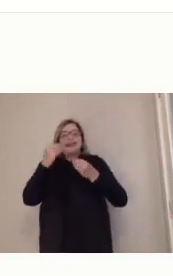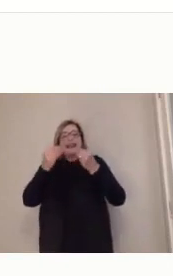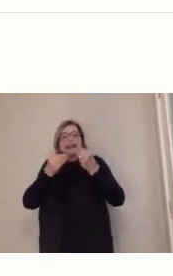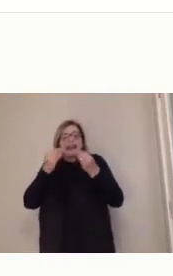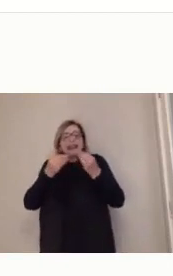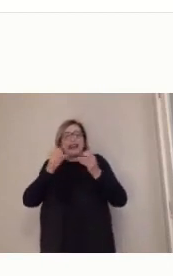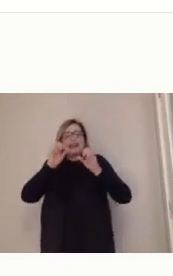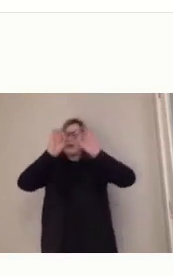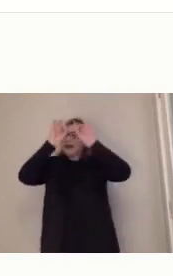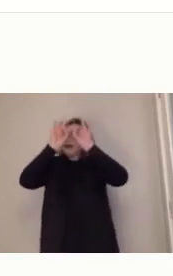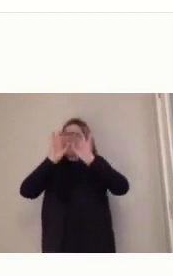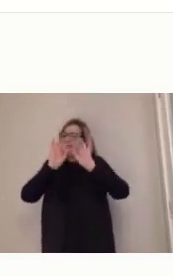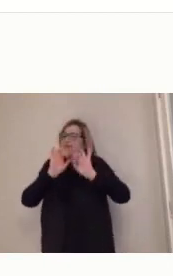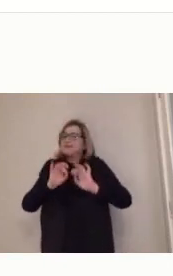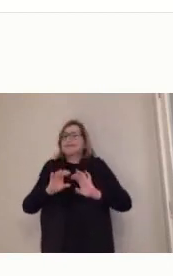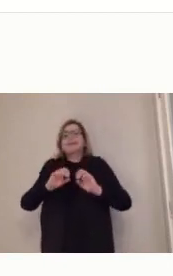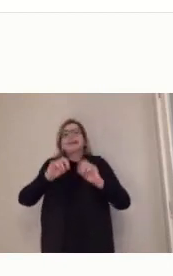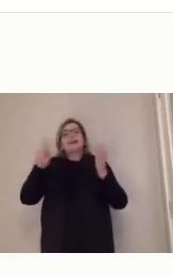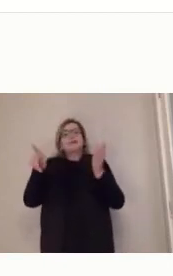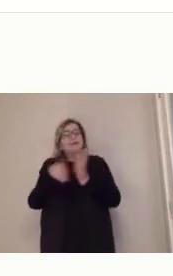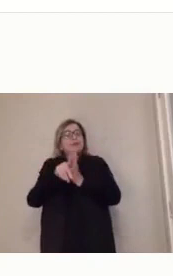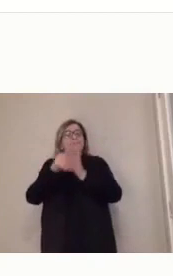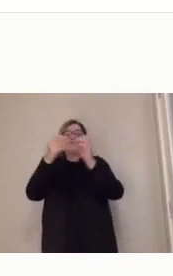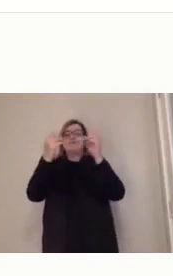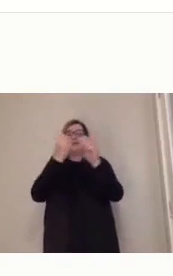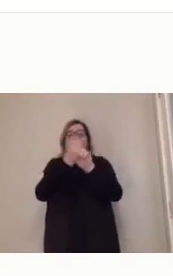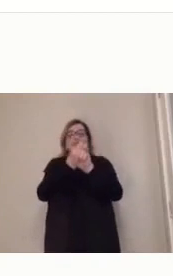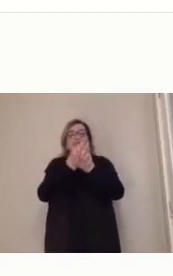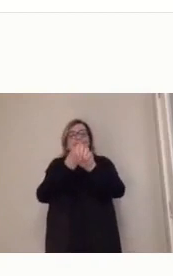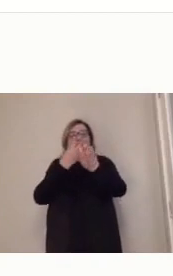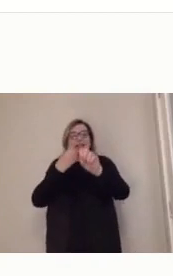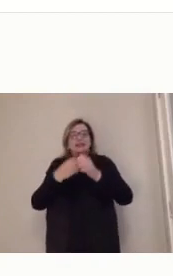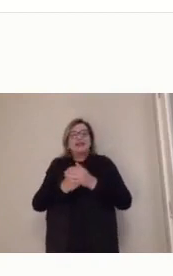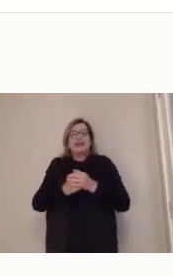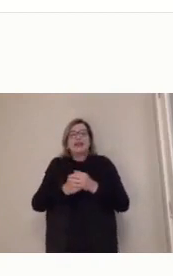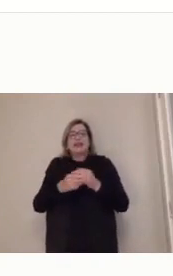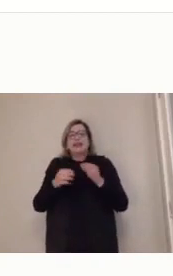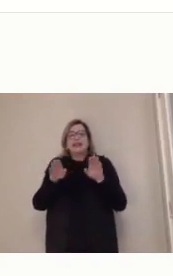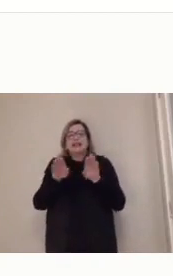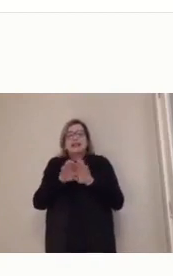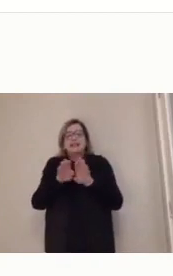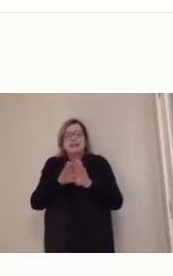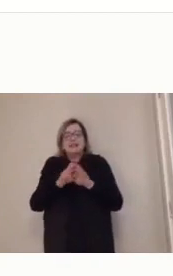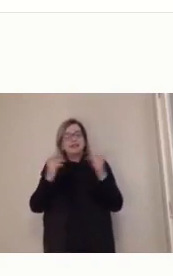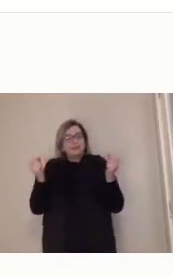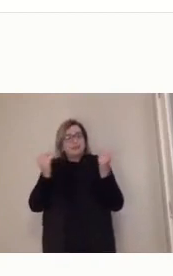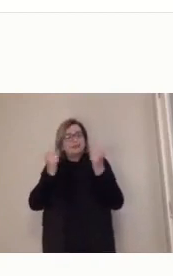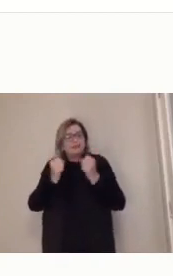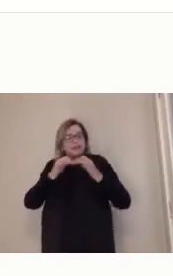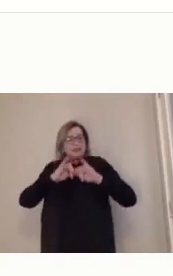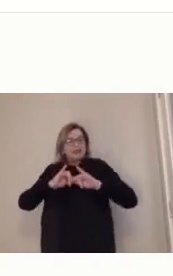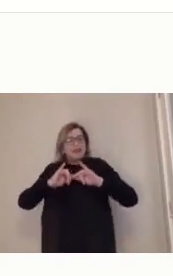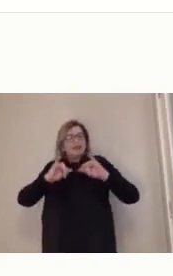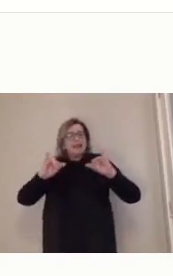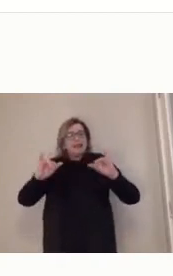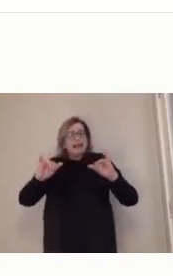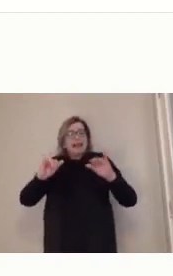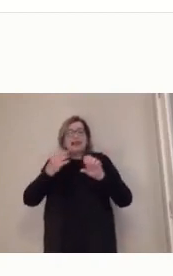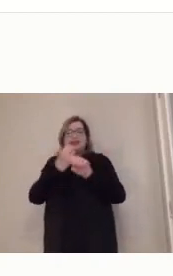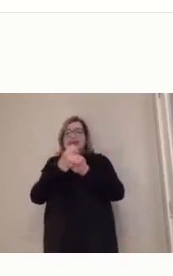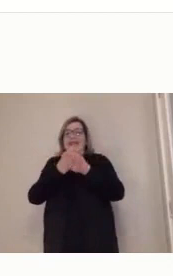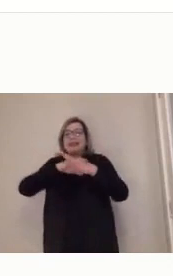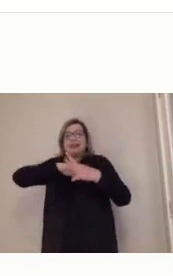também dentro da introdução à educação à distância, o que tem possibilidades de